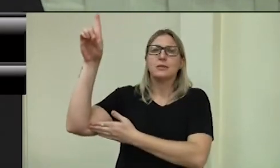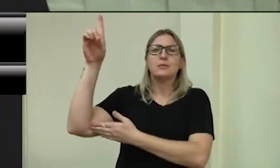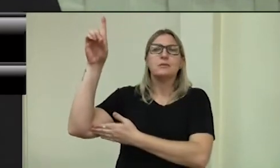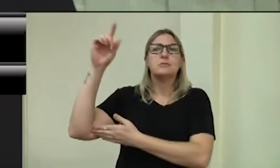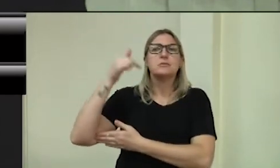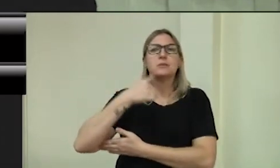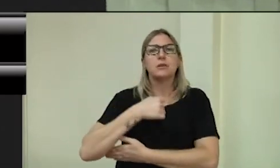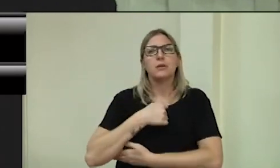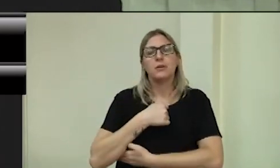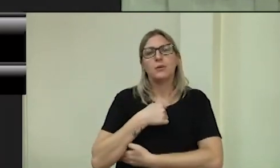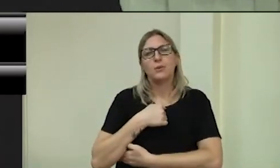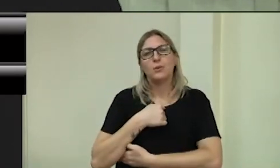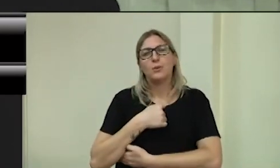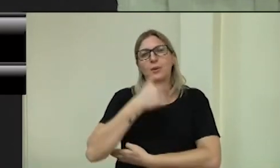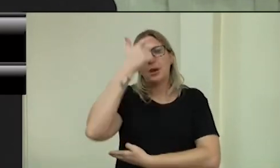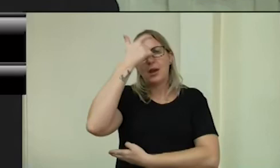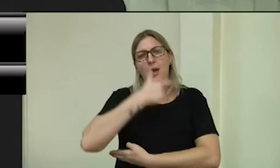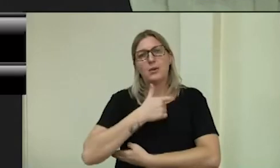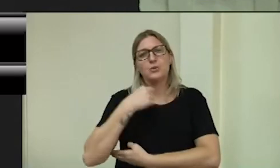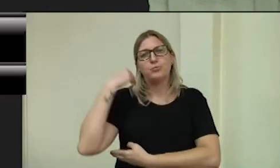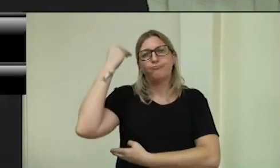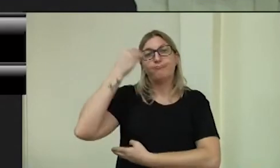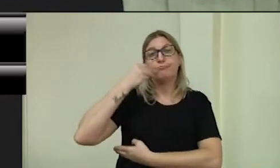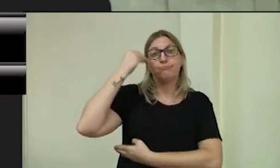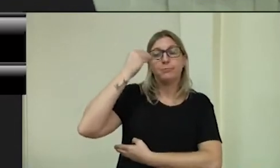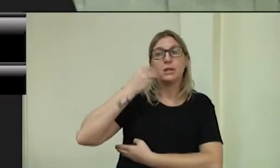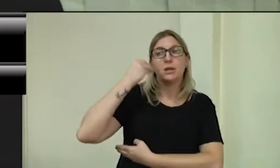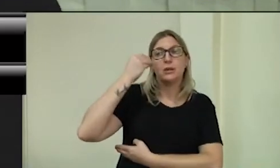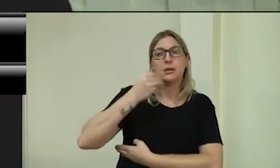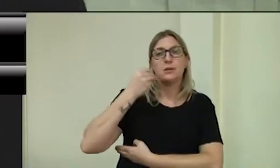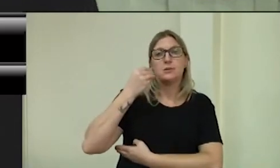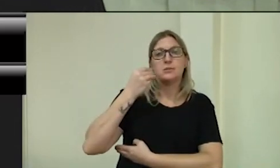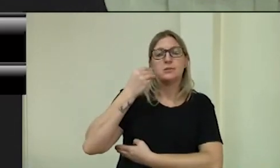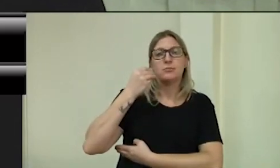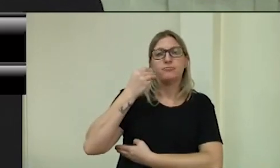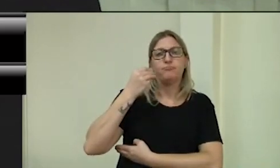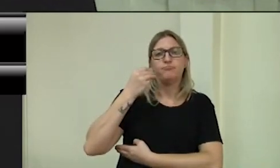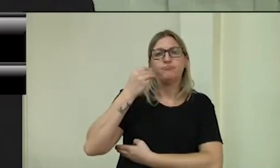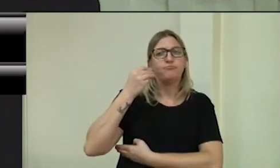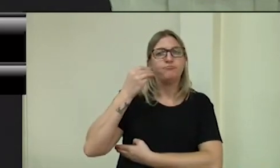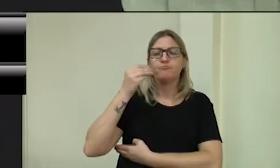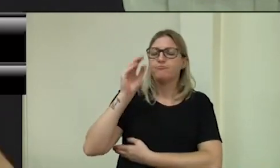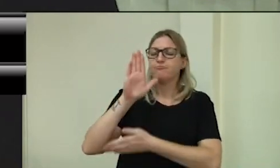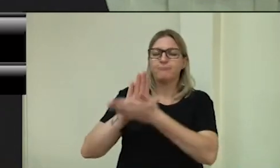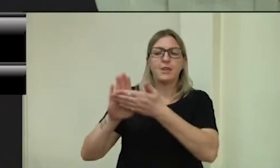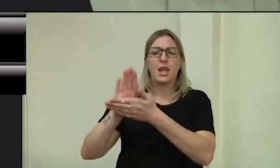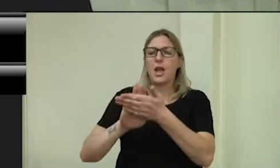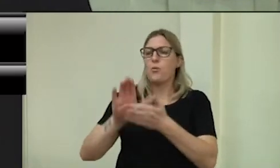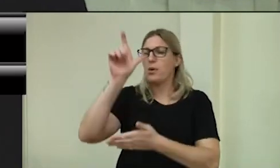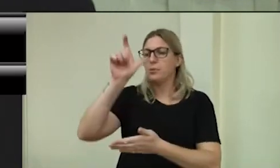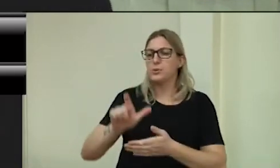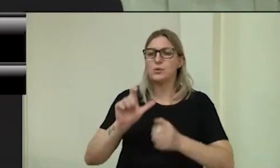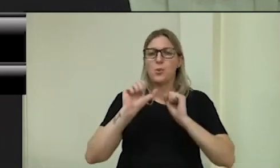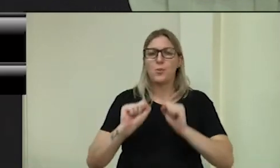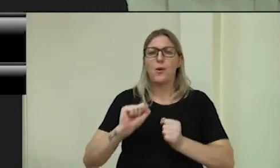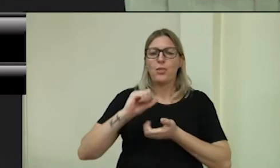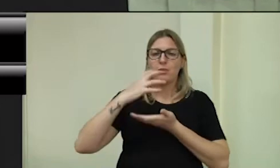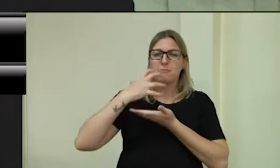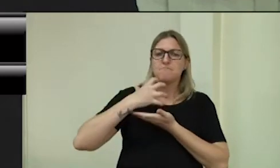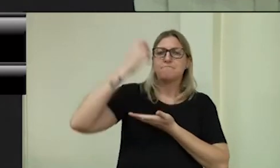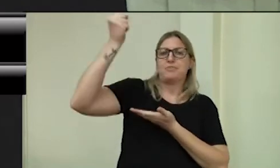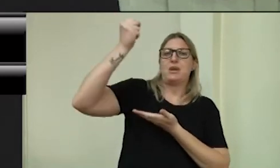assim, acho que a experiência da gente ninguém tira. Foi uma experiência muito grande.